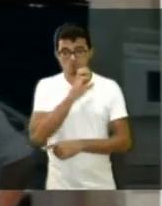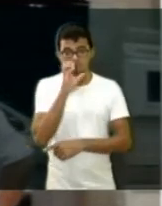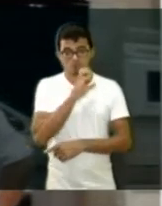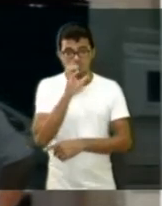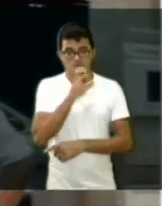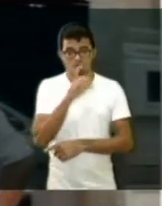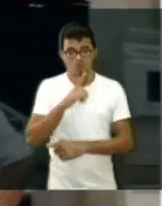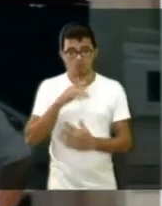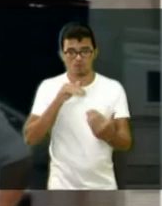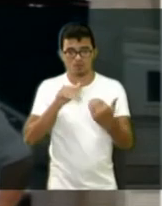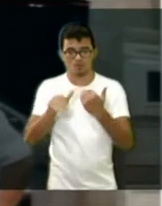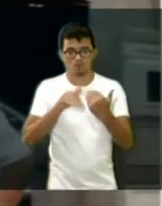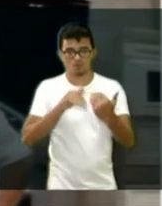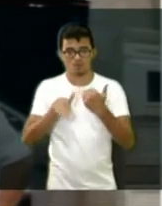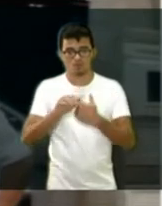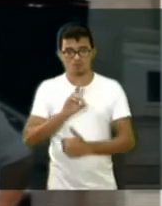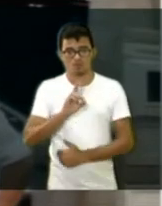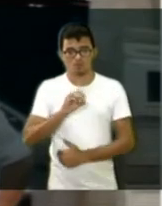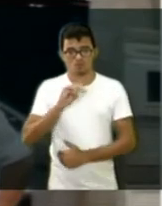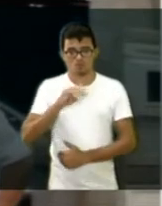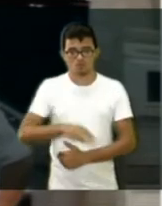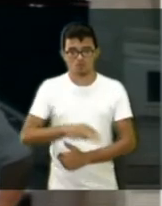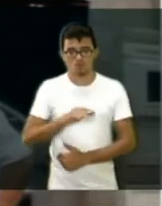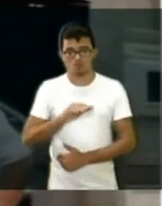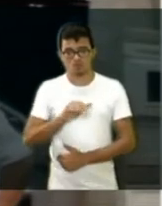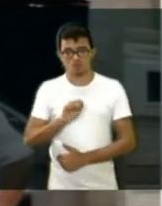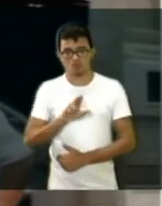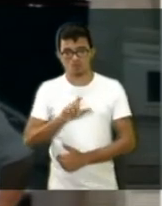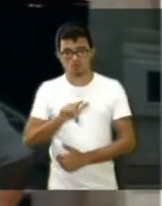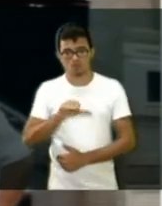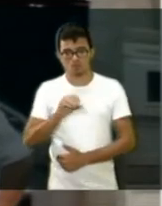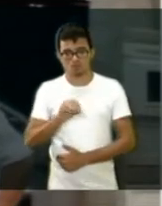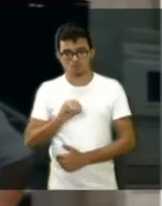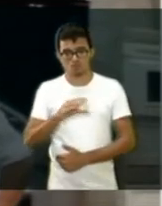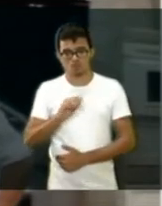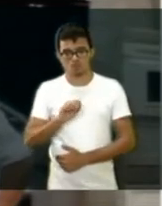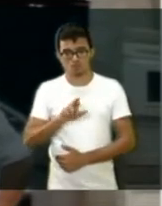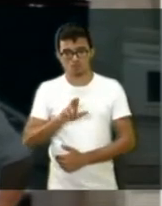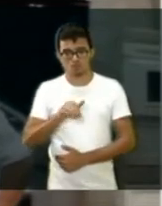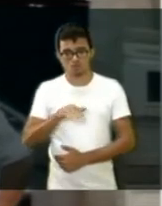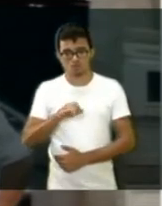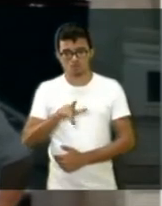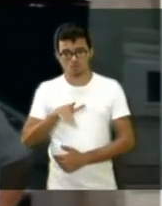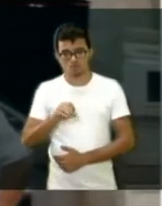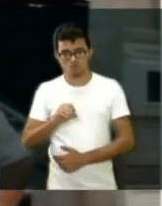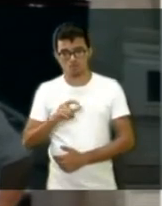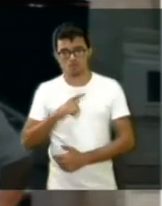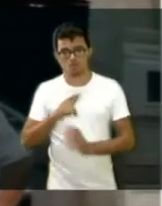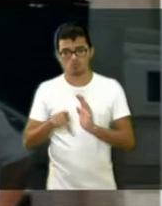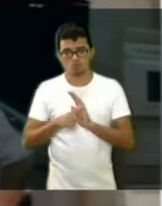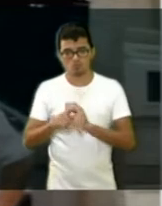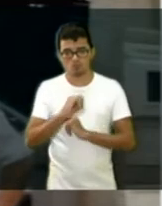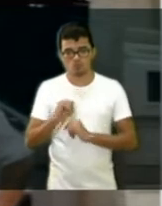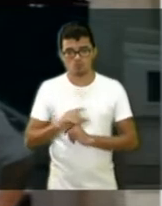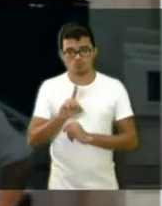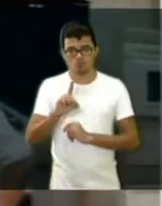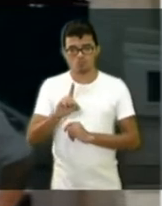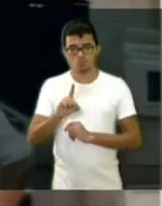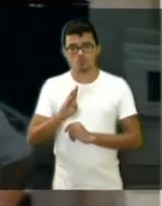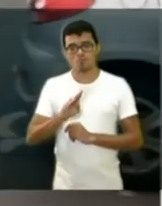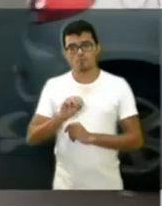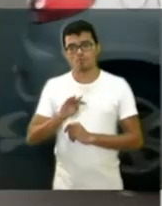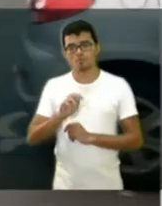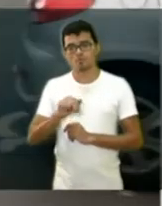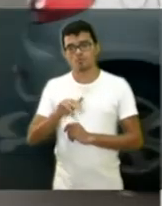a Avenida Dom Carlos Carmelo, no Jardim Botânico, aquelas duas pistas lindas, bonitas, que é